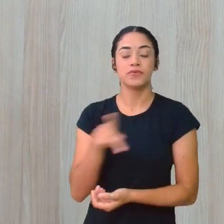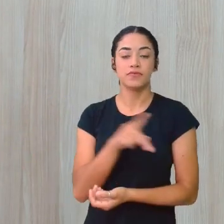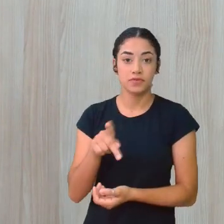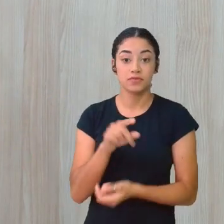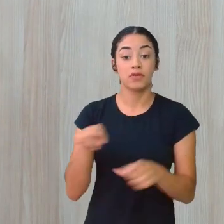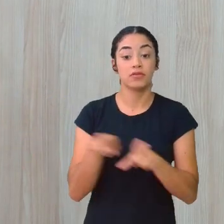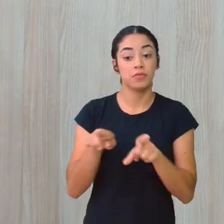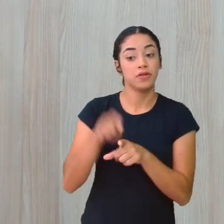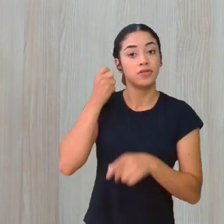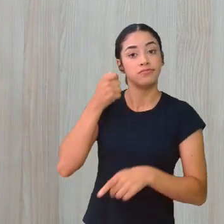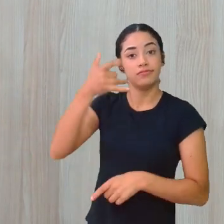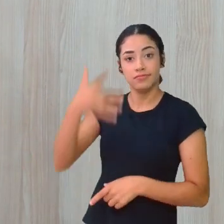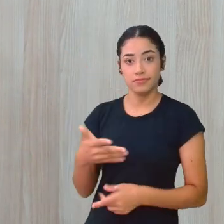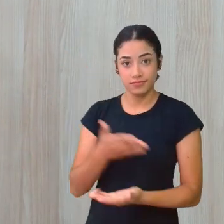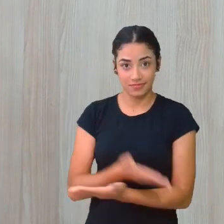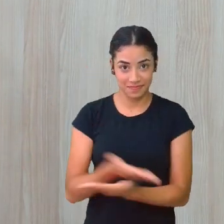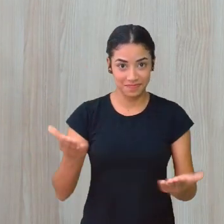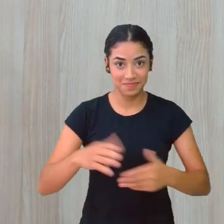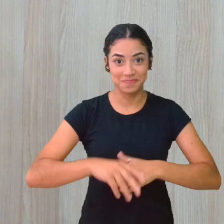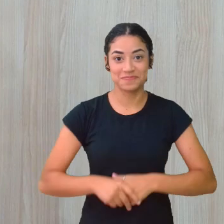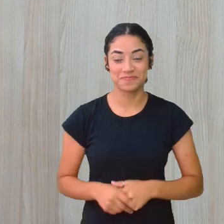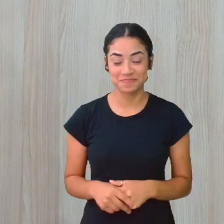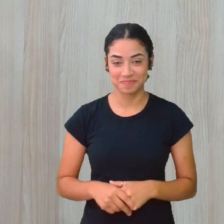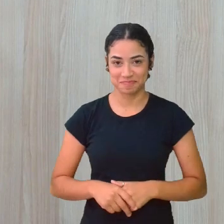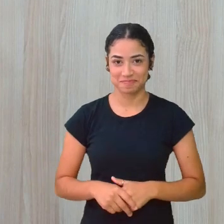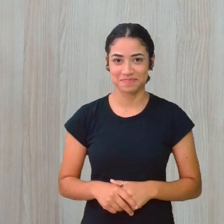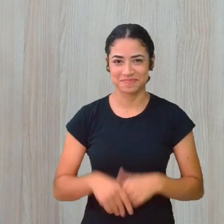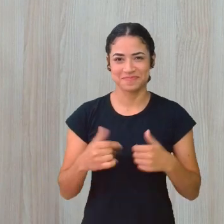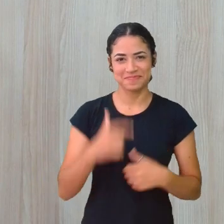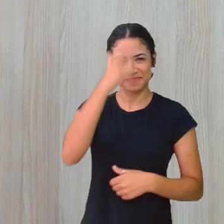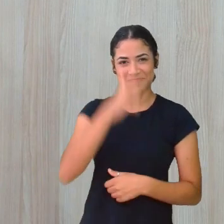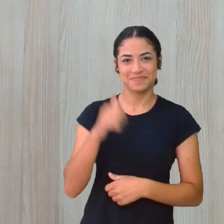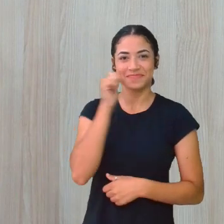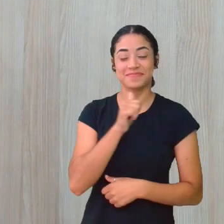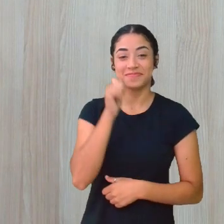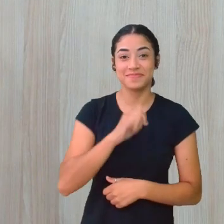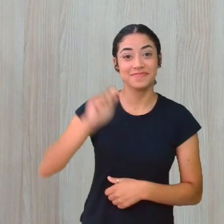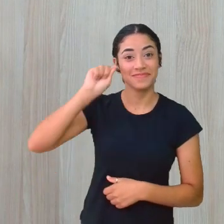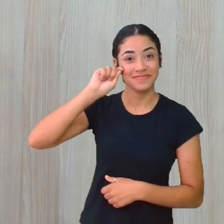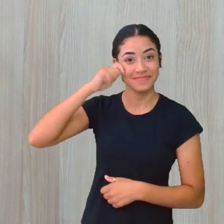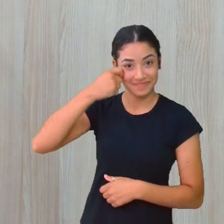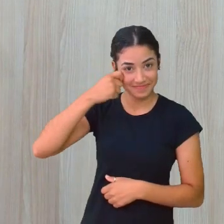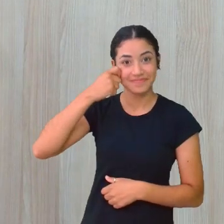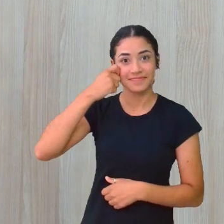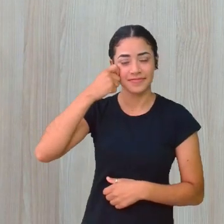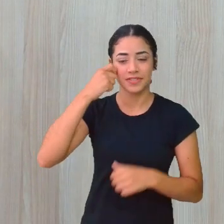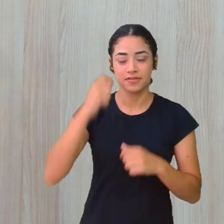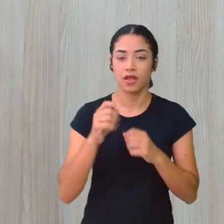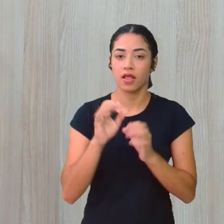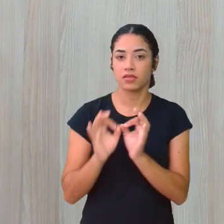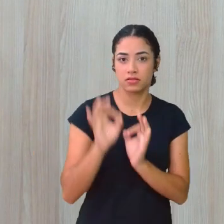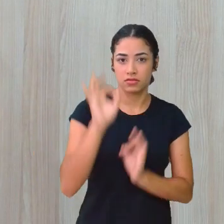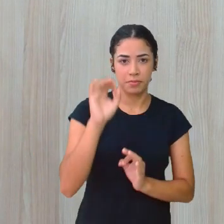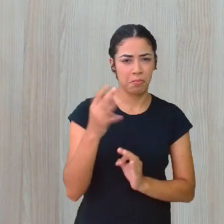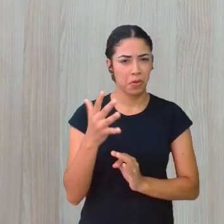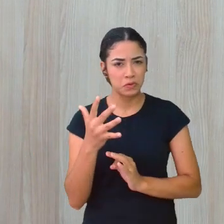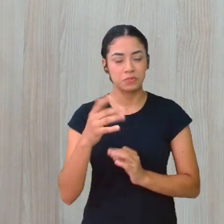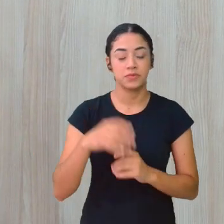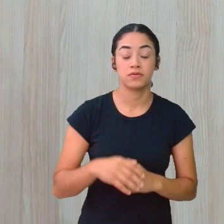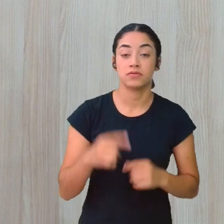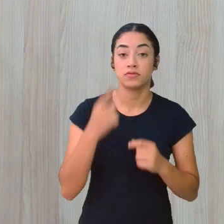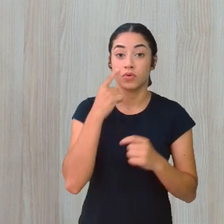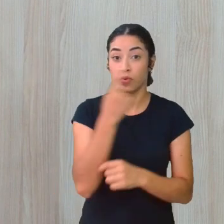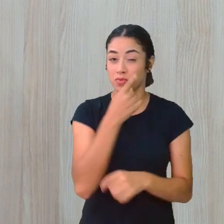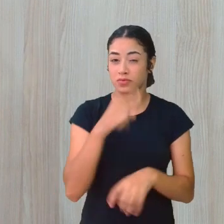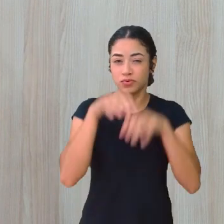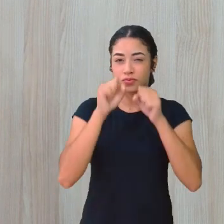também vou me autodescrever. Eu sou uma mulher negra de estatura mediana, tenho olhos escuros,